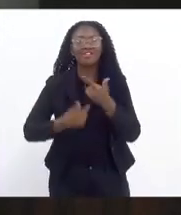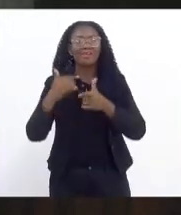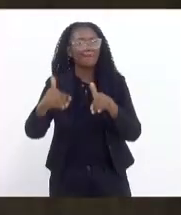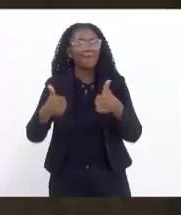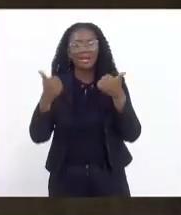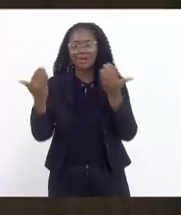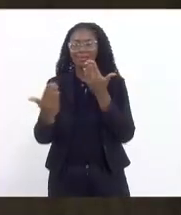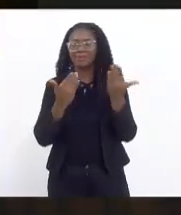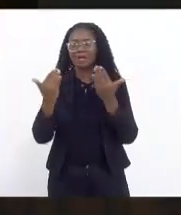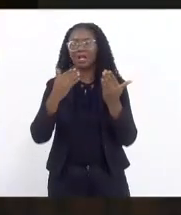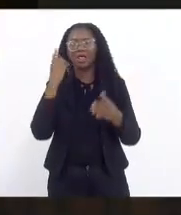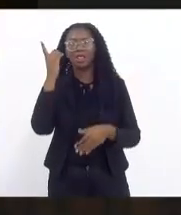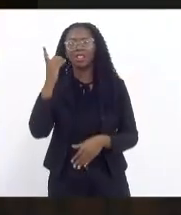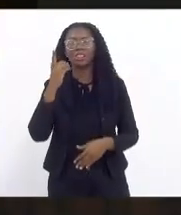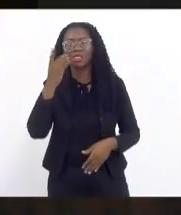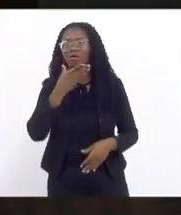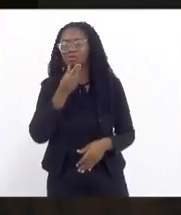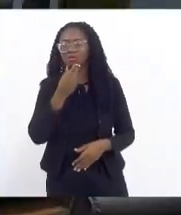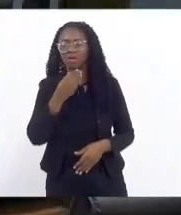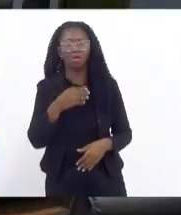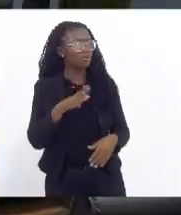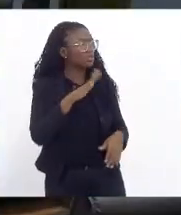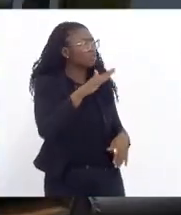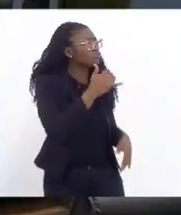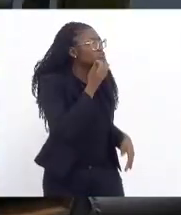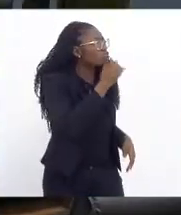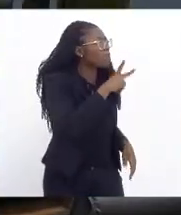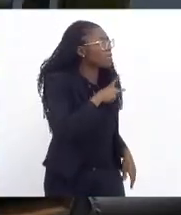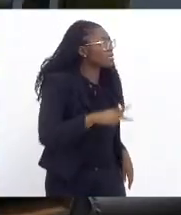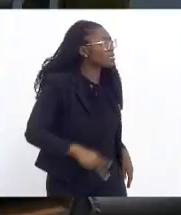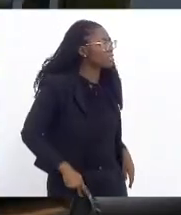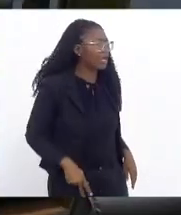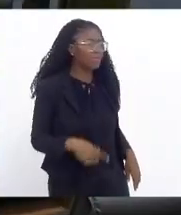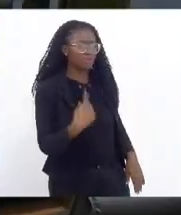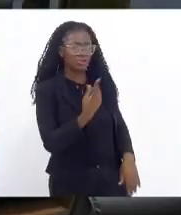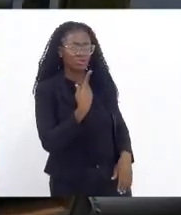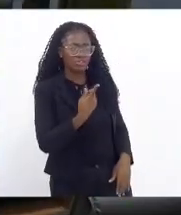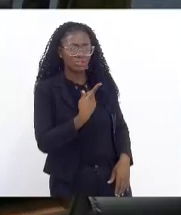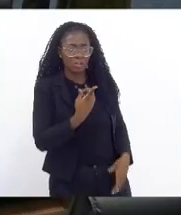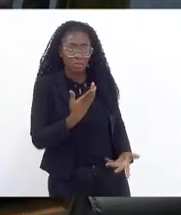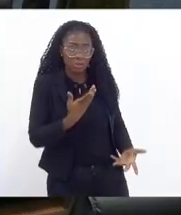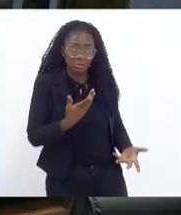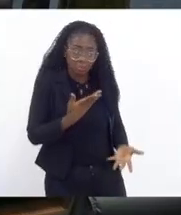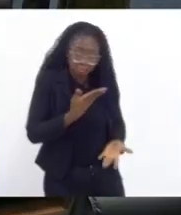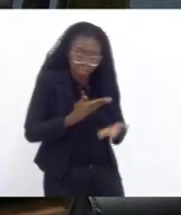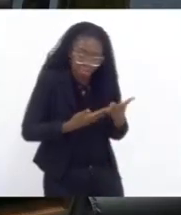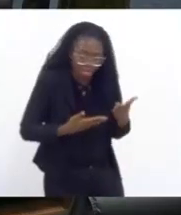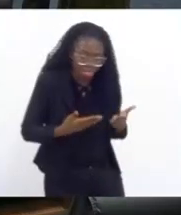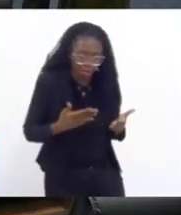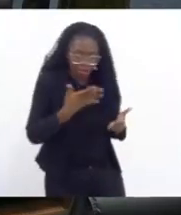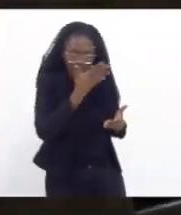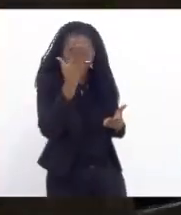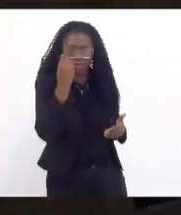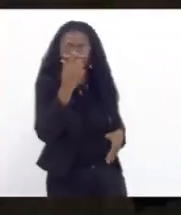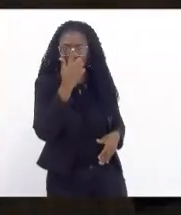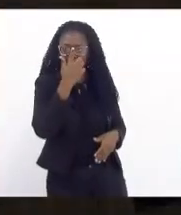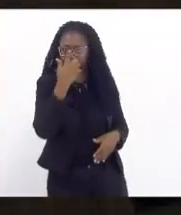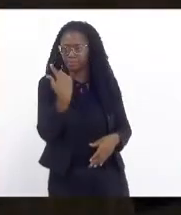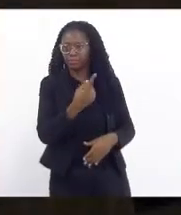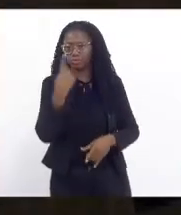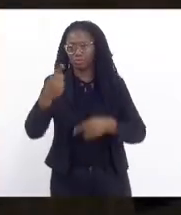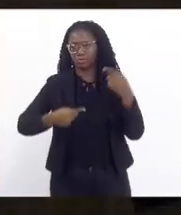a gente comeu uma mosca aqui a gente comeu uma mosca aqui porque a gente está aqui